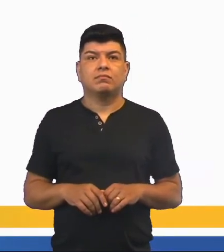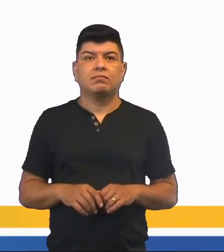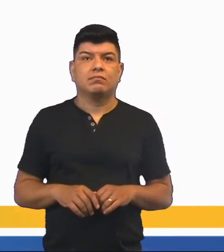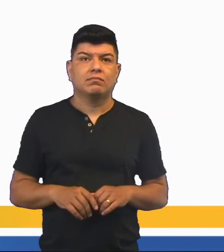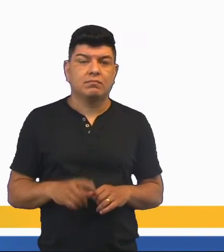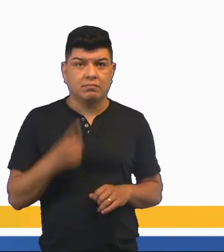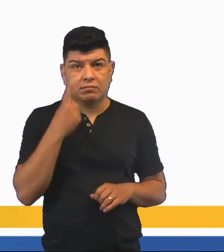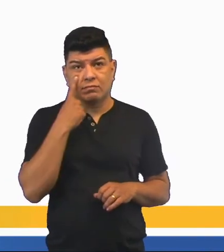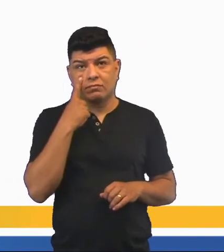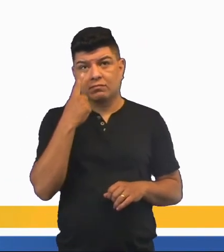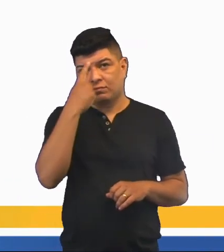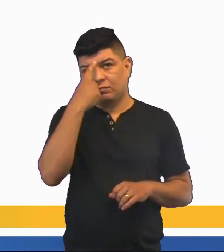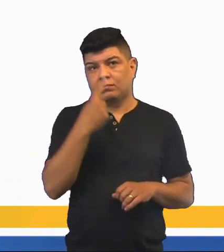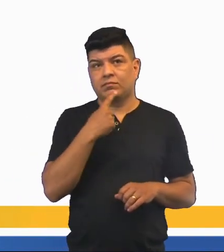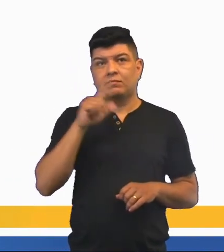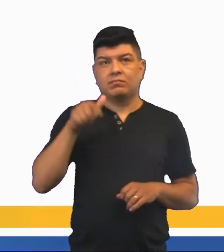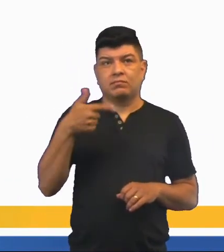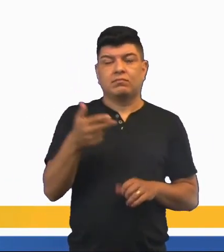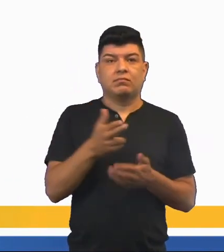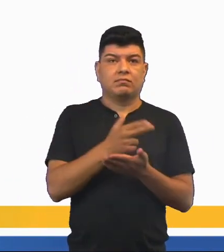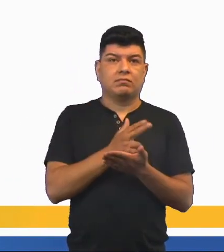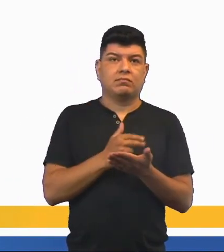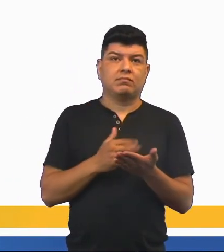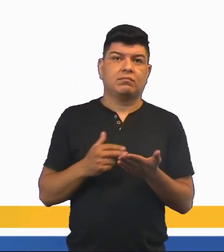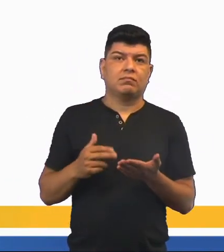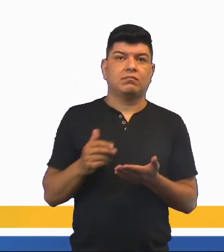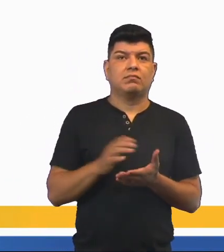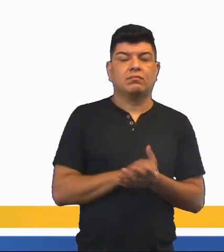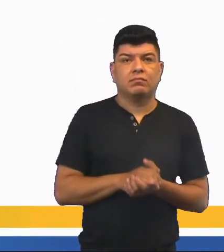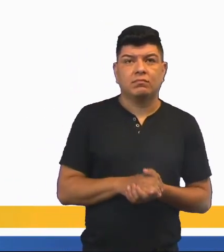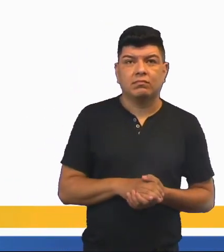Olha só essa imagem. Um outro desenho, né?